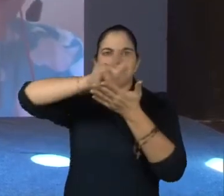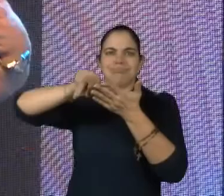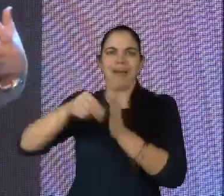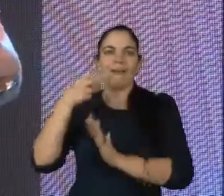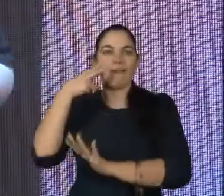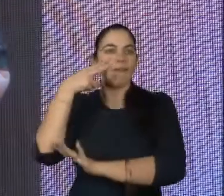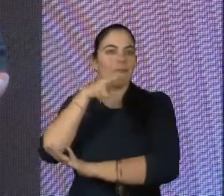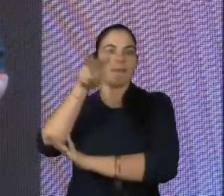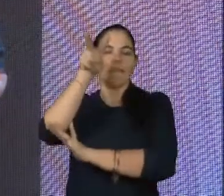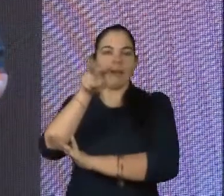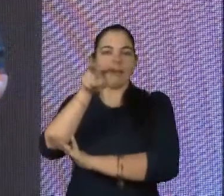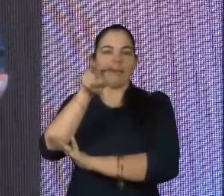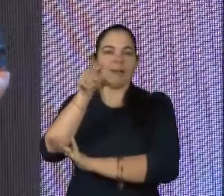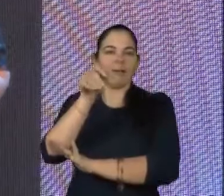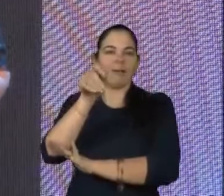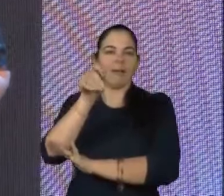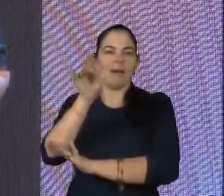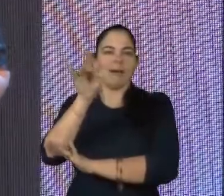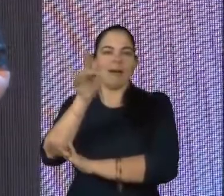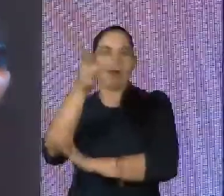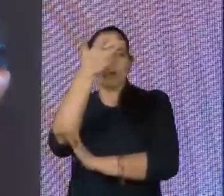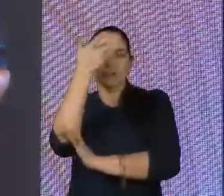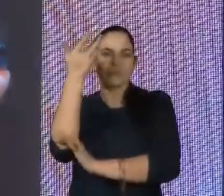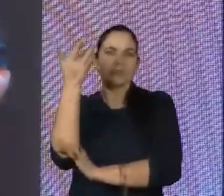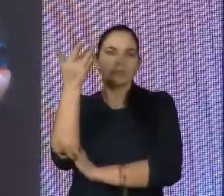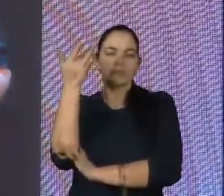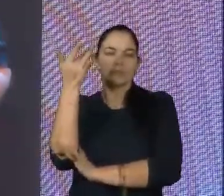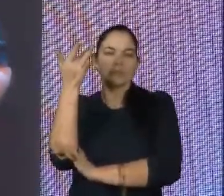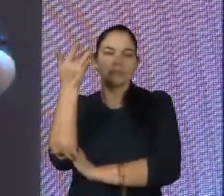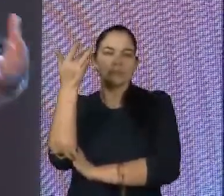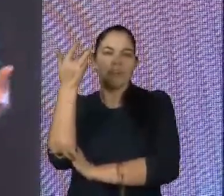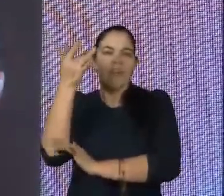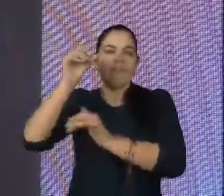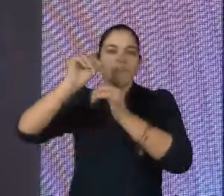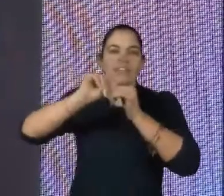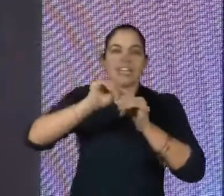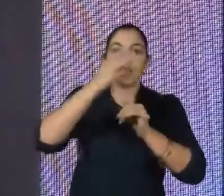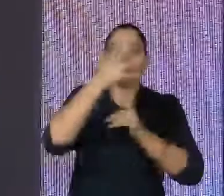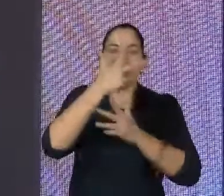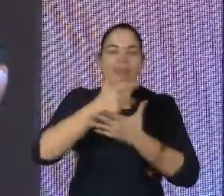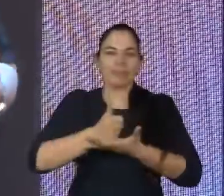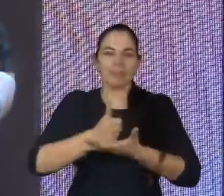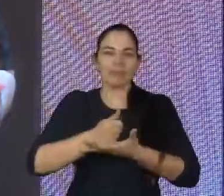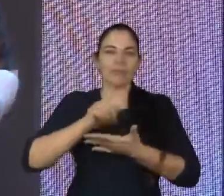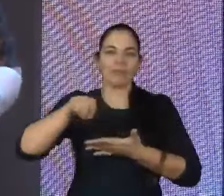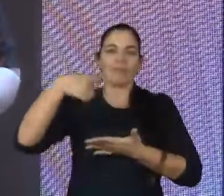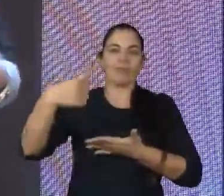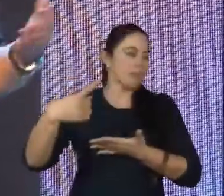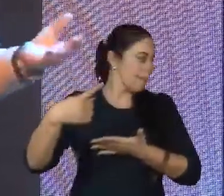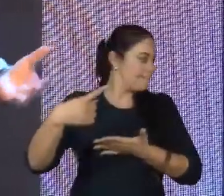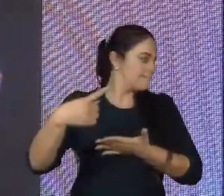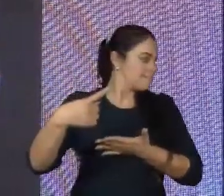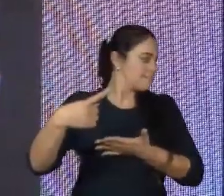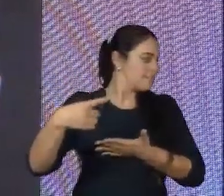ver as pessoas fazendo tanta coisa bacana para o outro, às